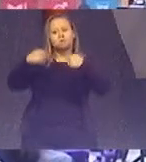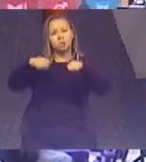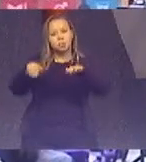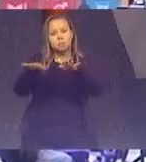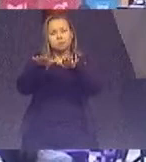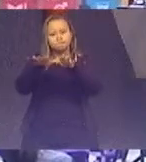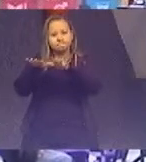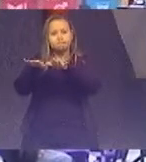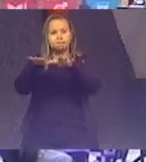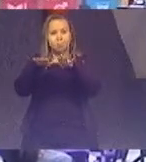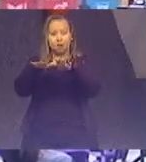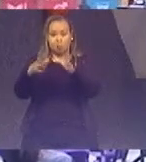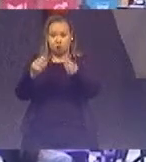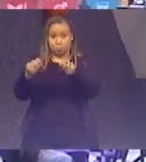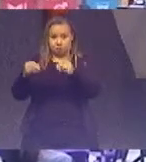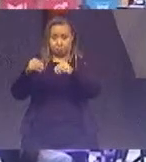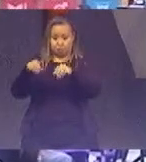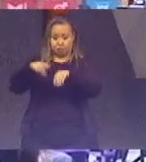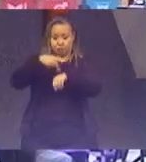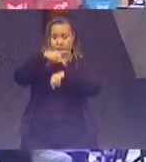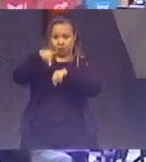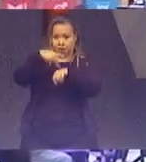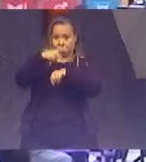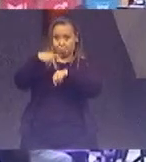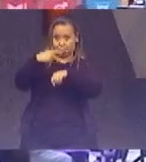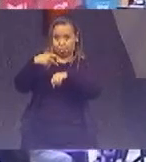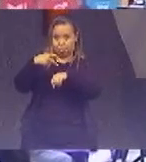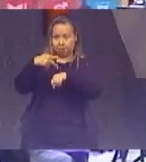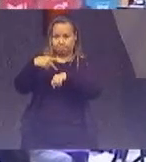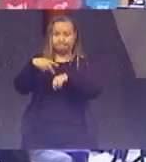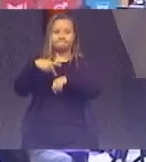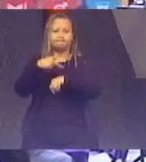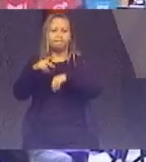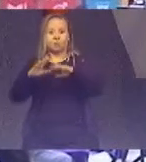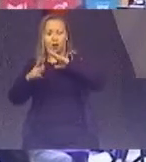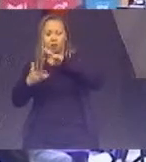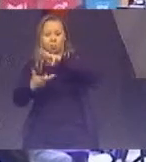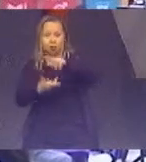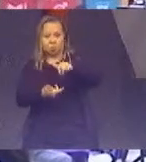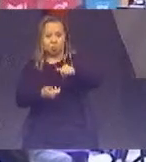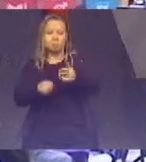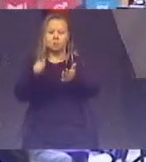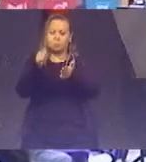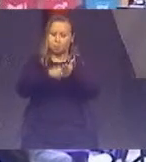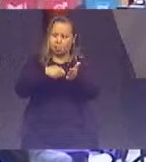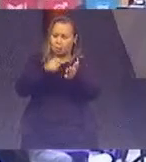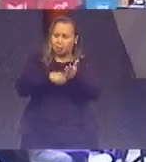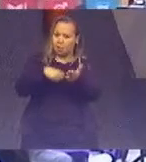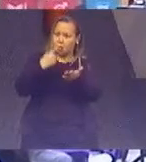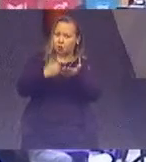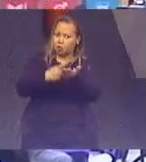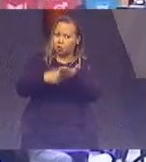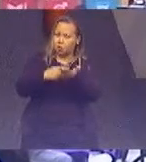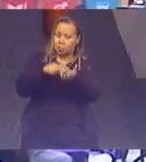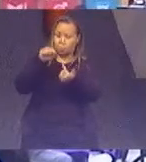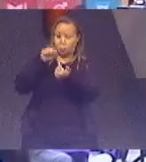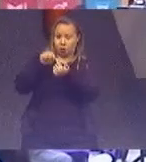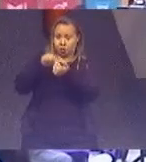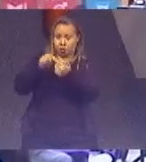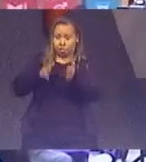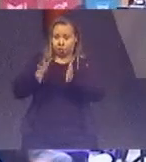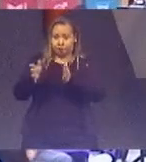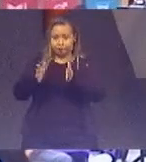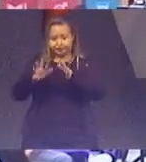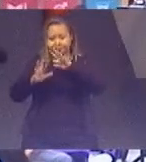muitas vezes os países no âmbito internacional assinam compromissos como os objetivos de desenvolvimento sustentável